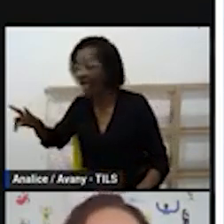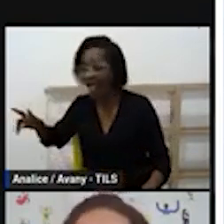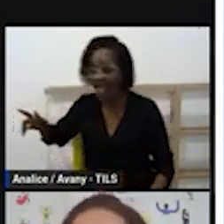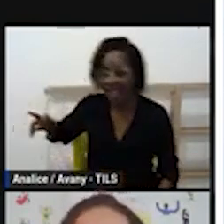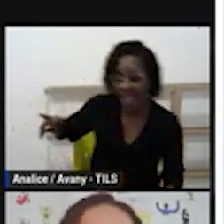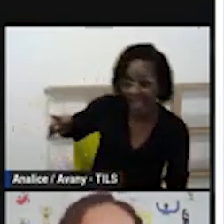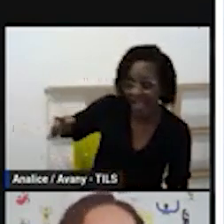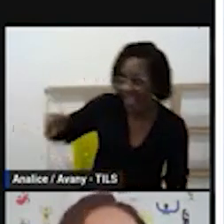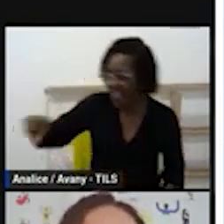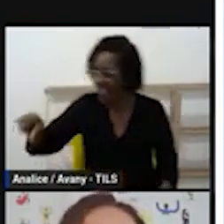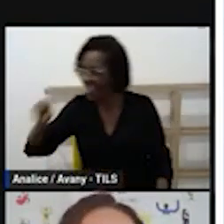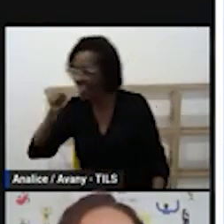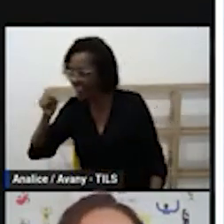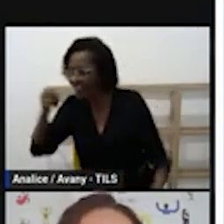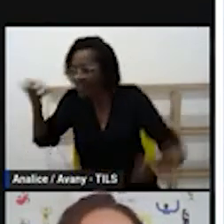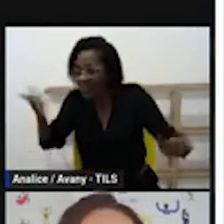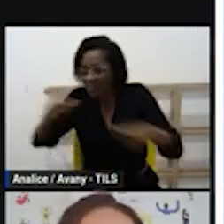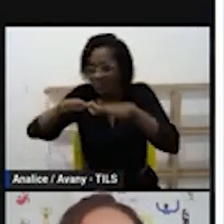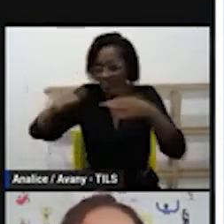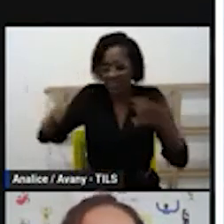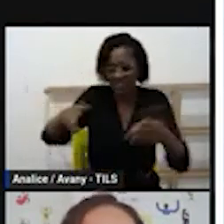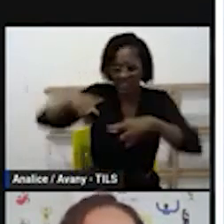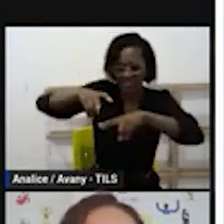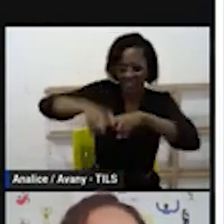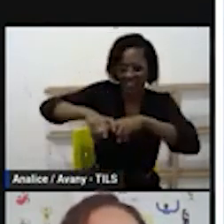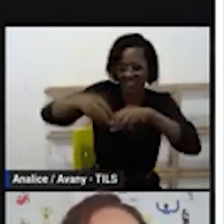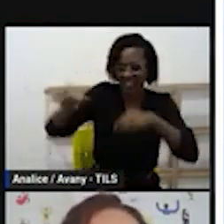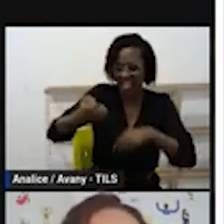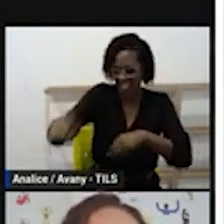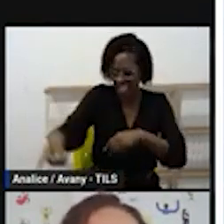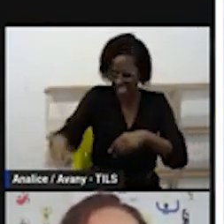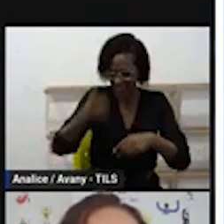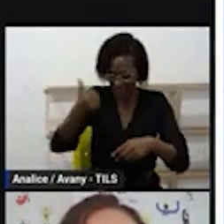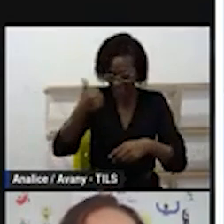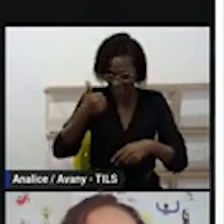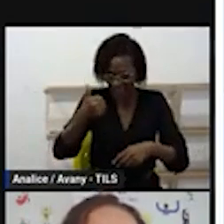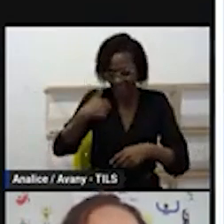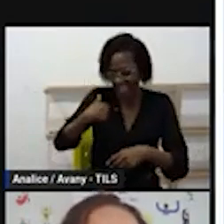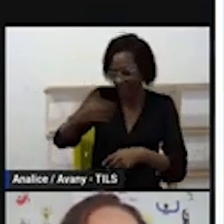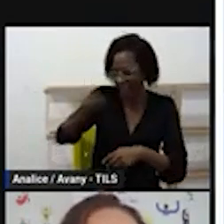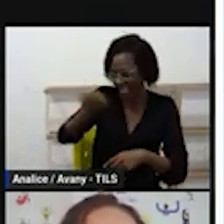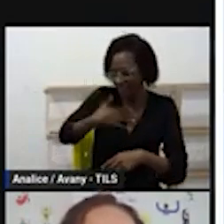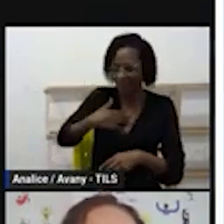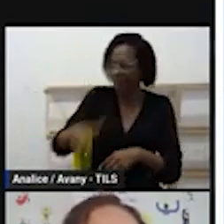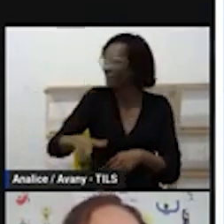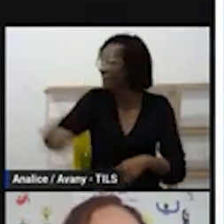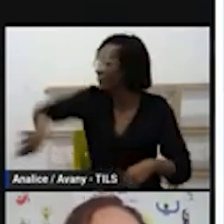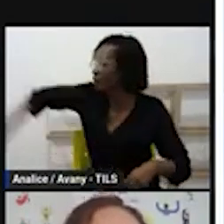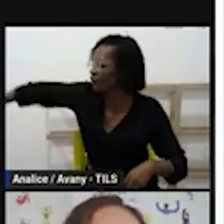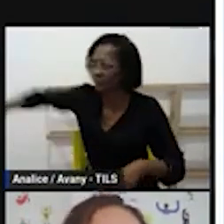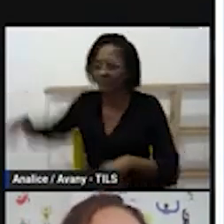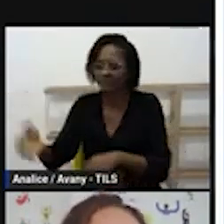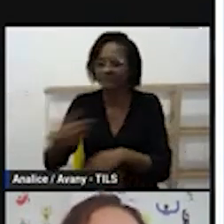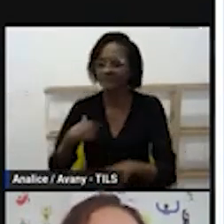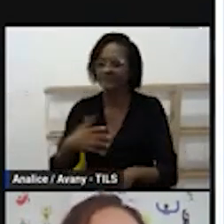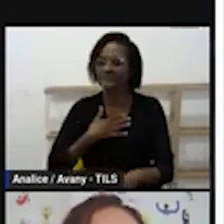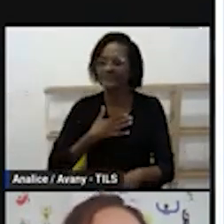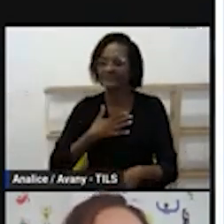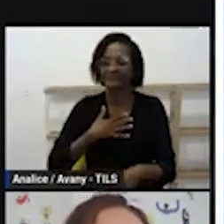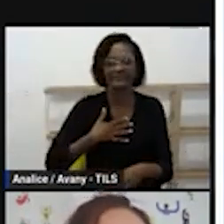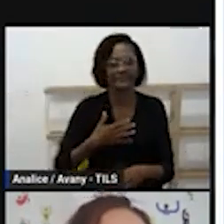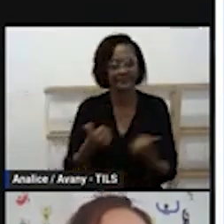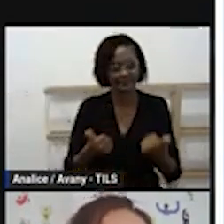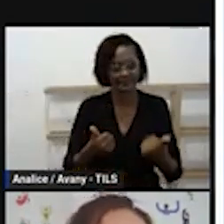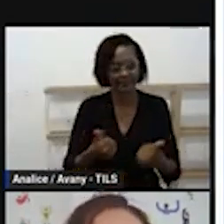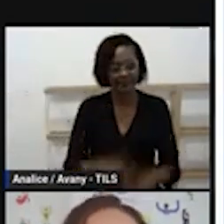disponível ali vocês também podem fazer isso tá não precisa ser um dia não precisa ser acolhida na na segunda que seja